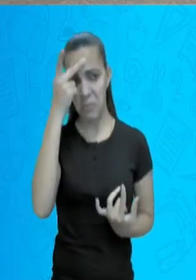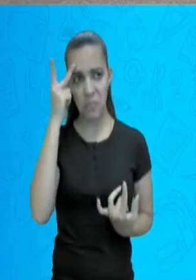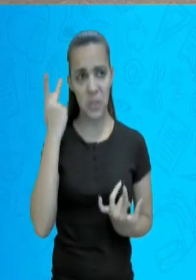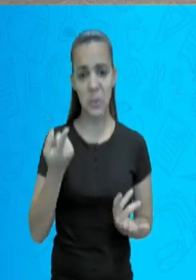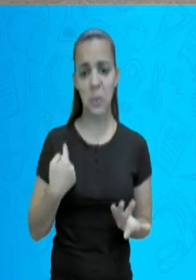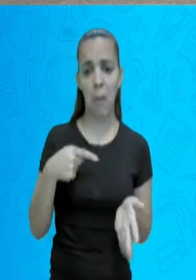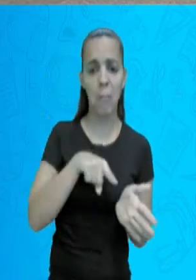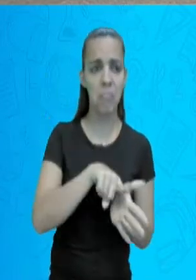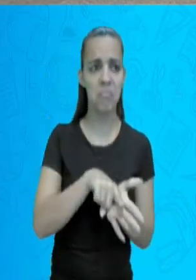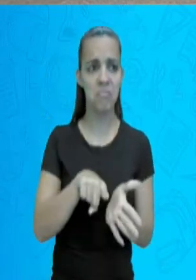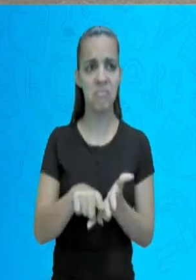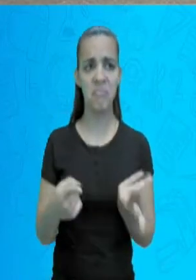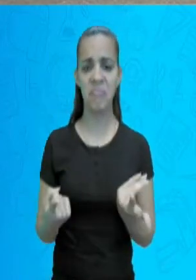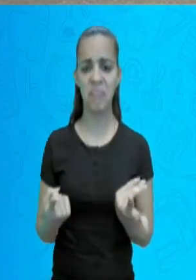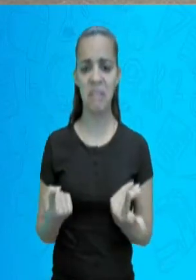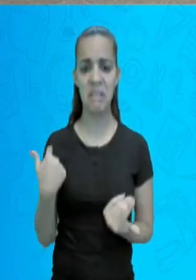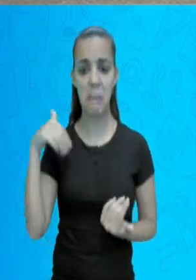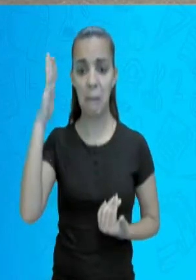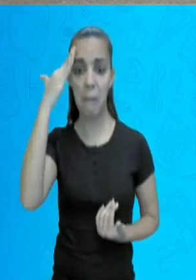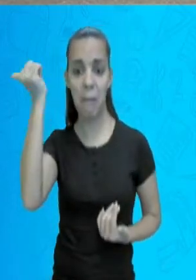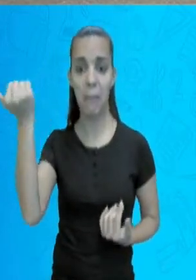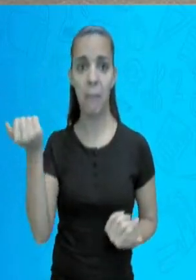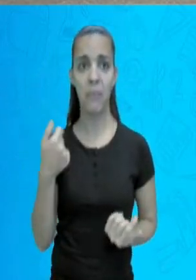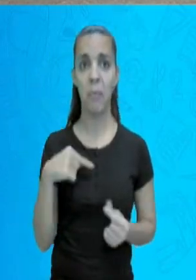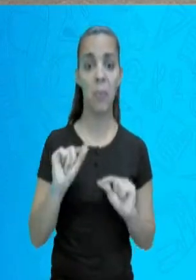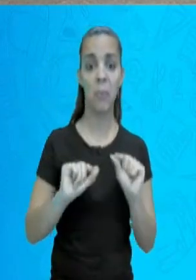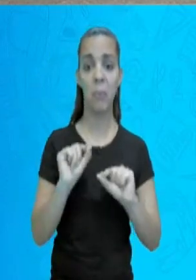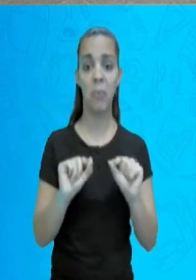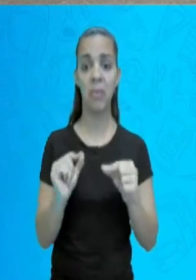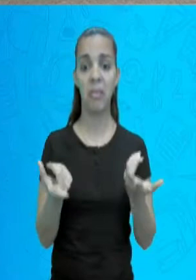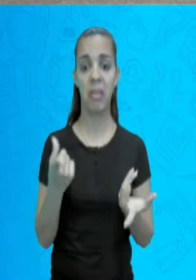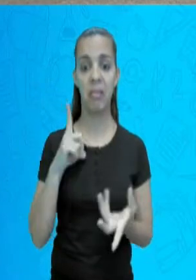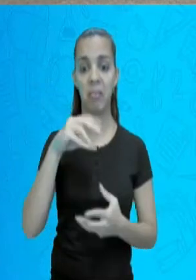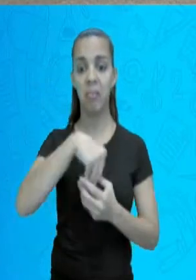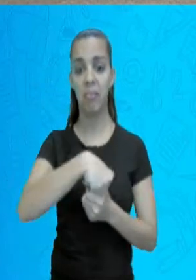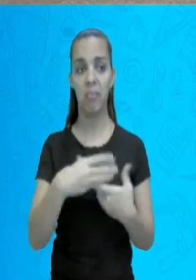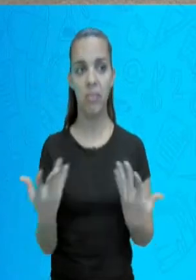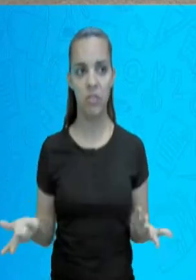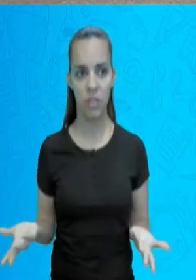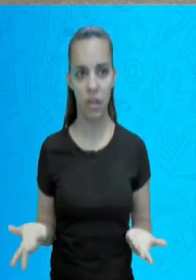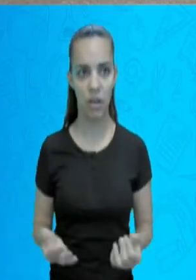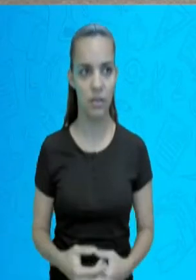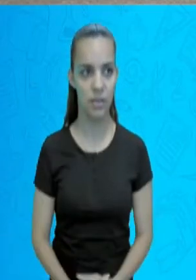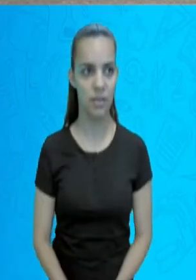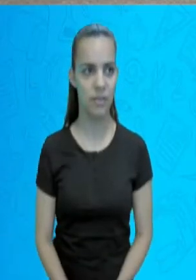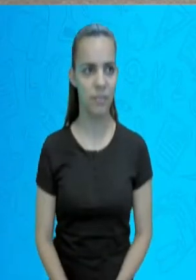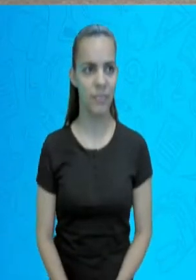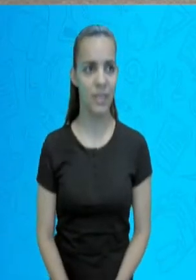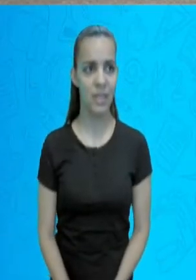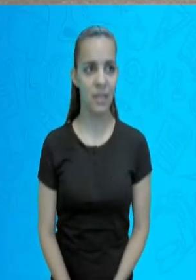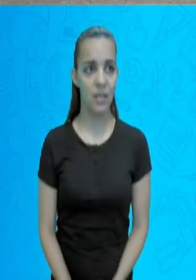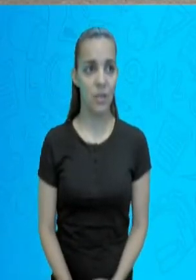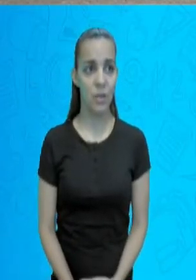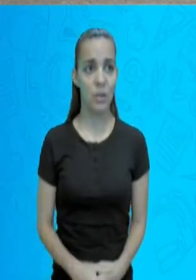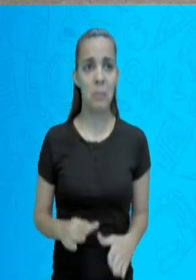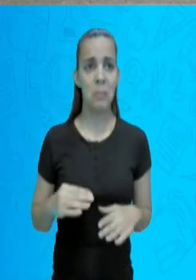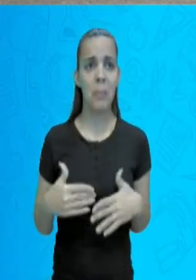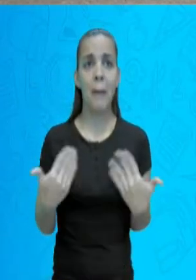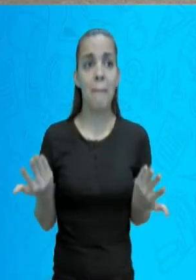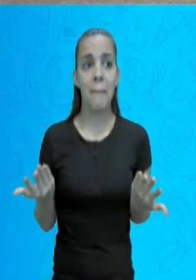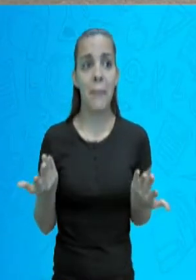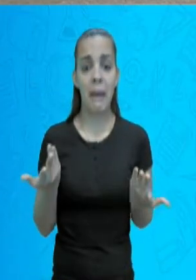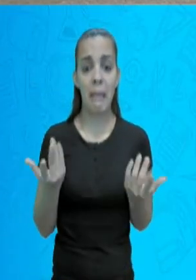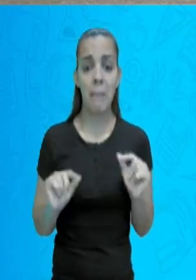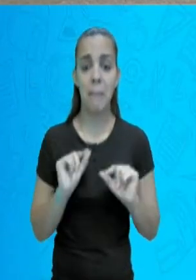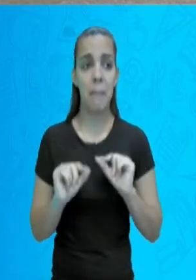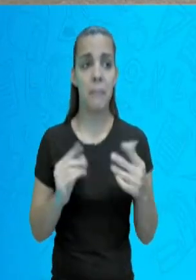Precisa para poder conhecer a população. E para que estudar